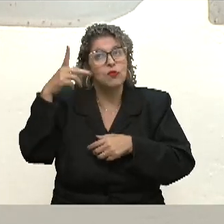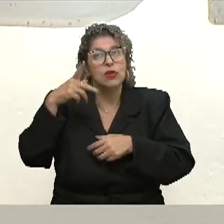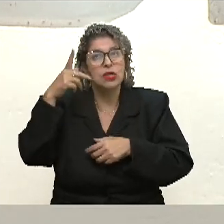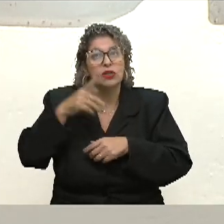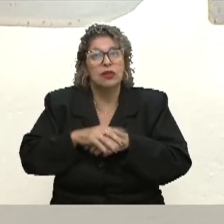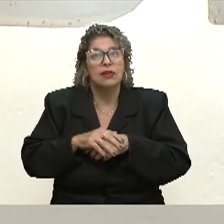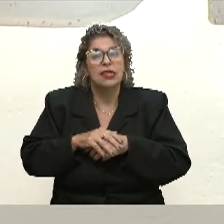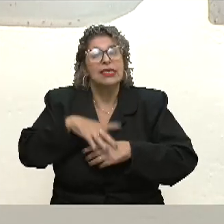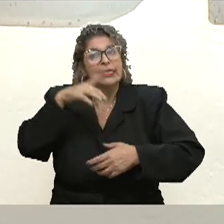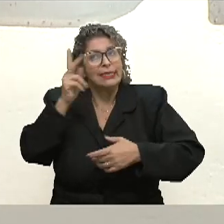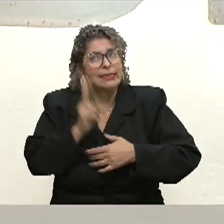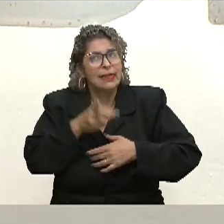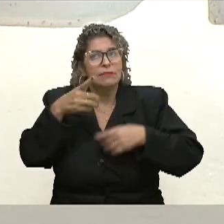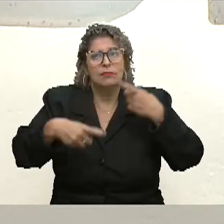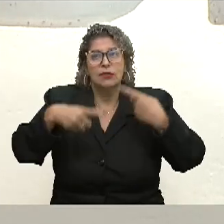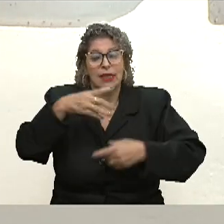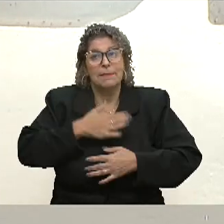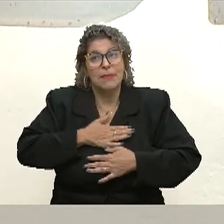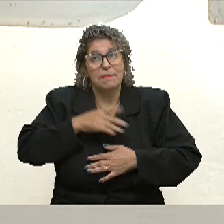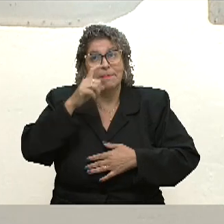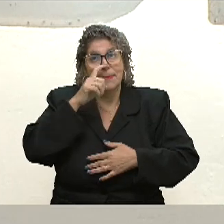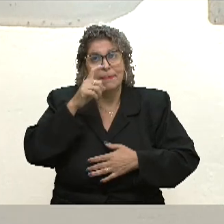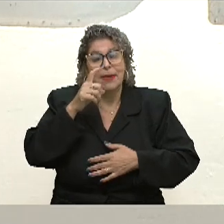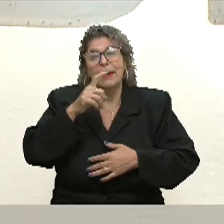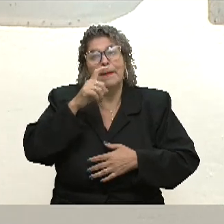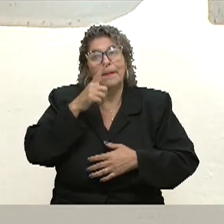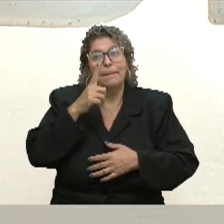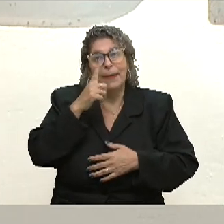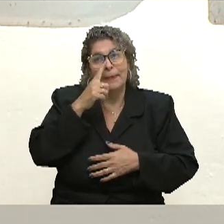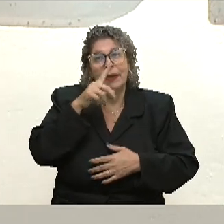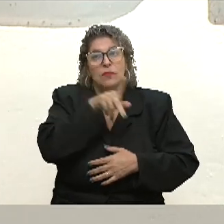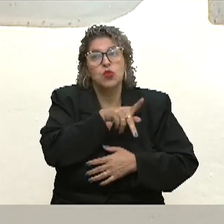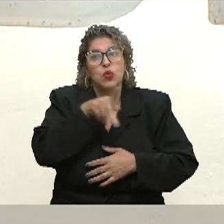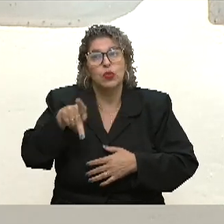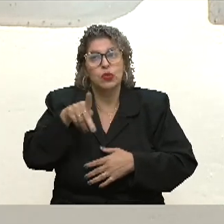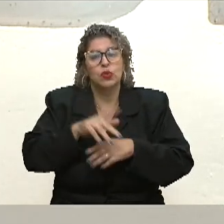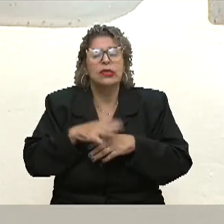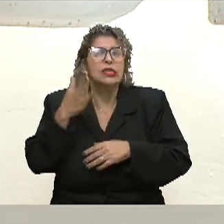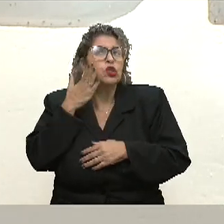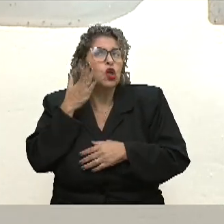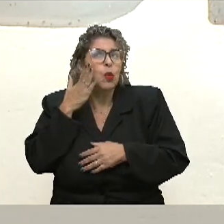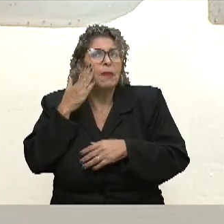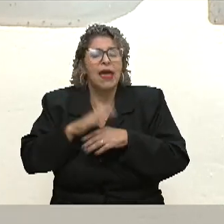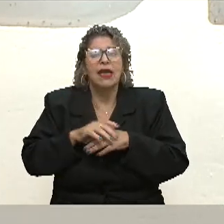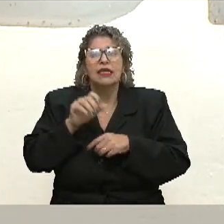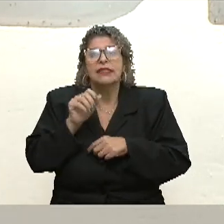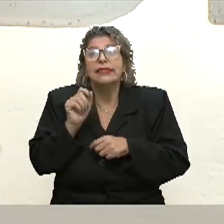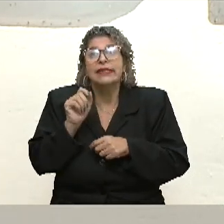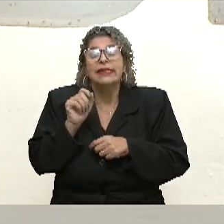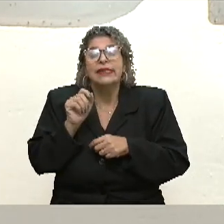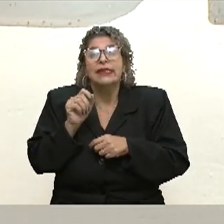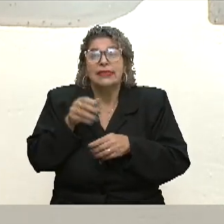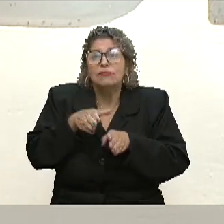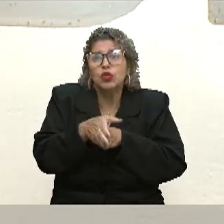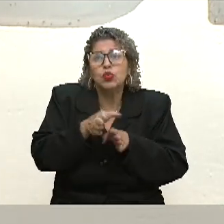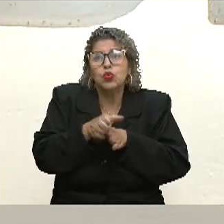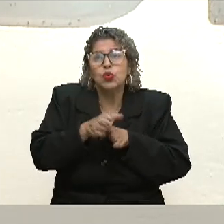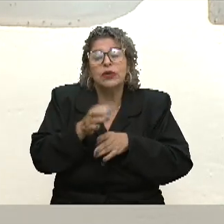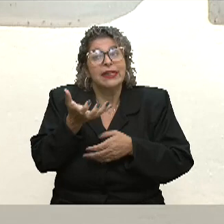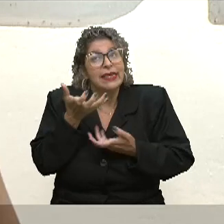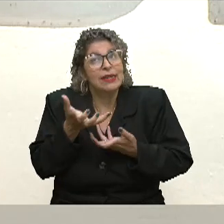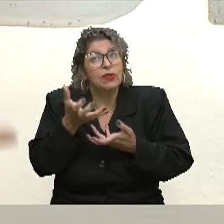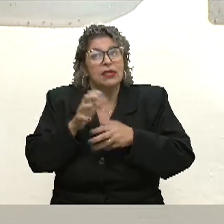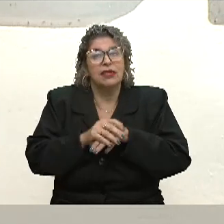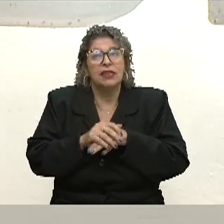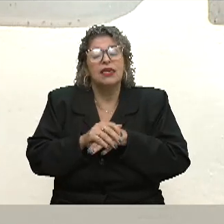foi algo que a gente debateu. Minha mãe é professora também, então sempre fez questão que eu soubesse muito bem o que eu queria e também fazer